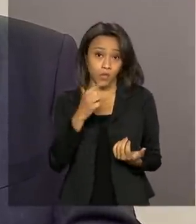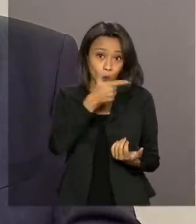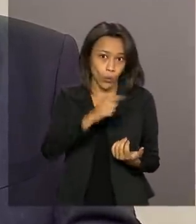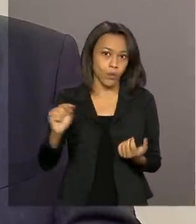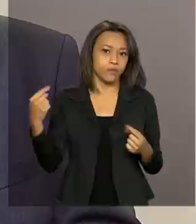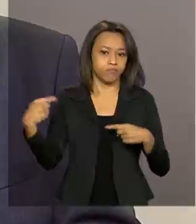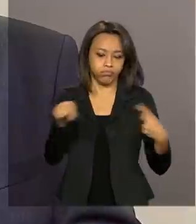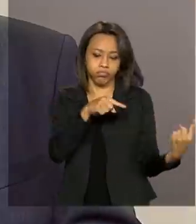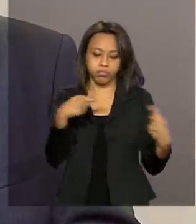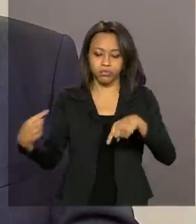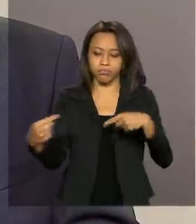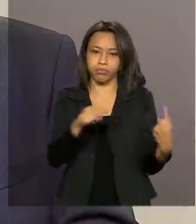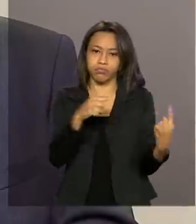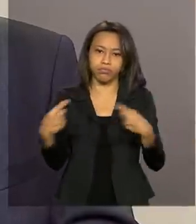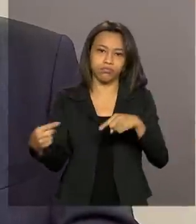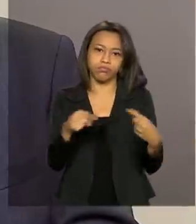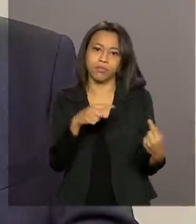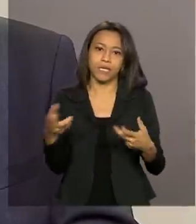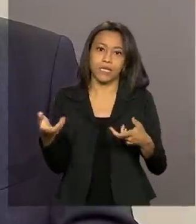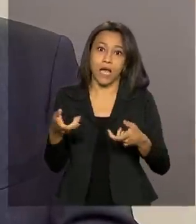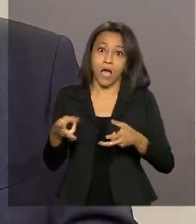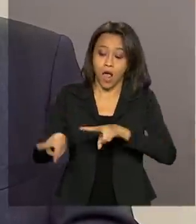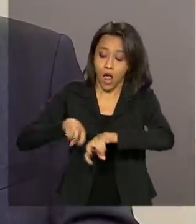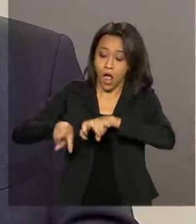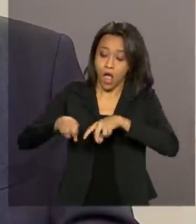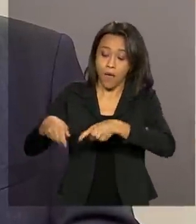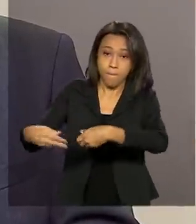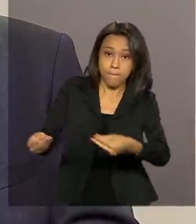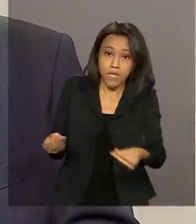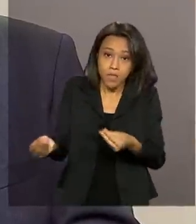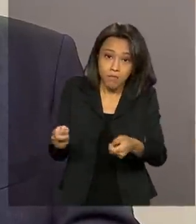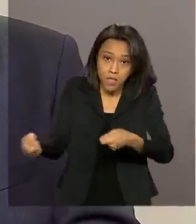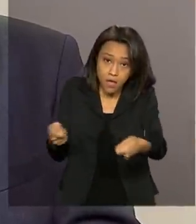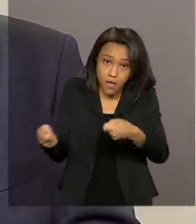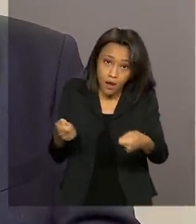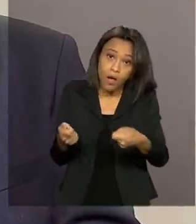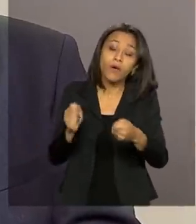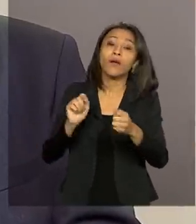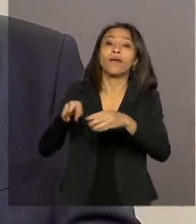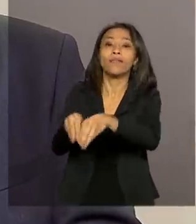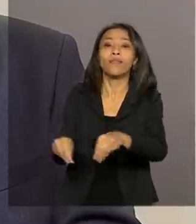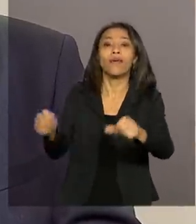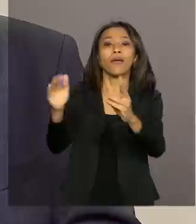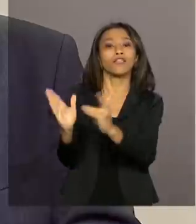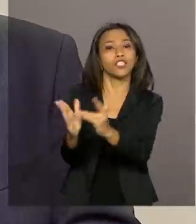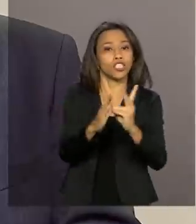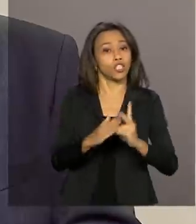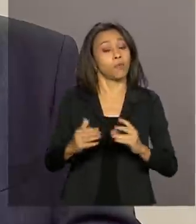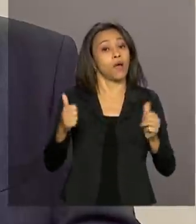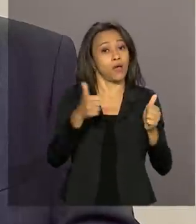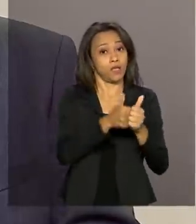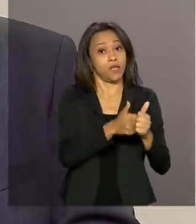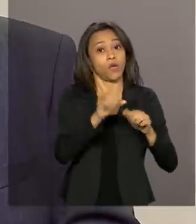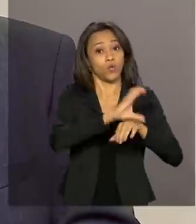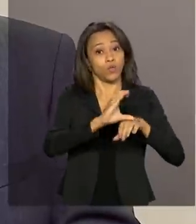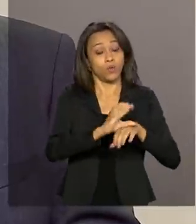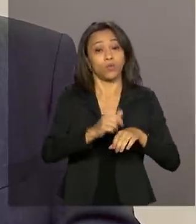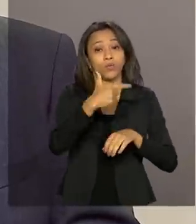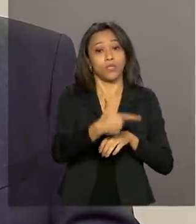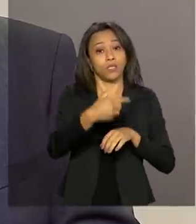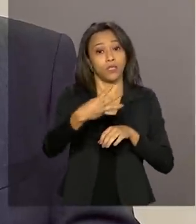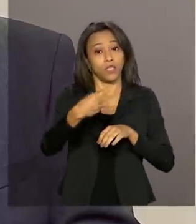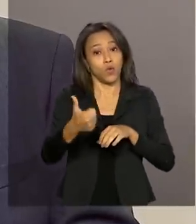discussão, que é a questão da exploração mineral em terras indígenas. Que a nossa Constituição, em seu artigo 231, prevê,